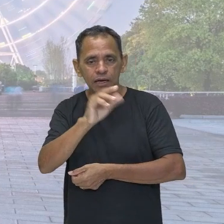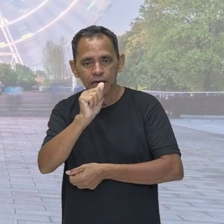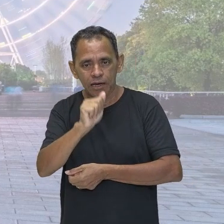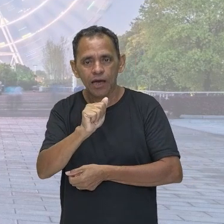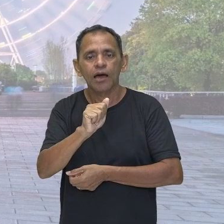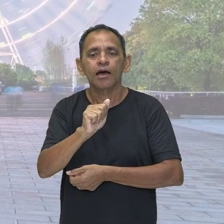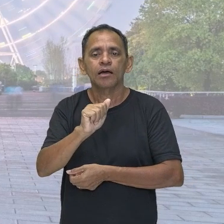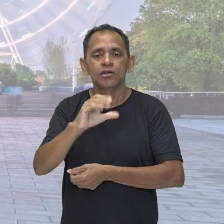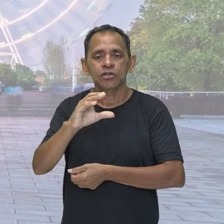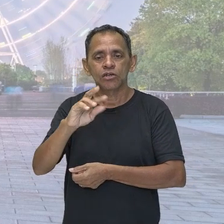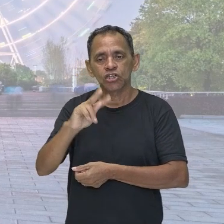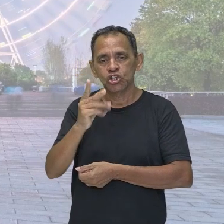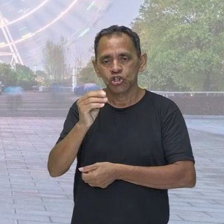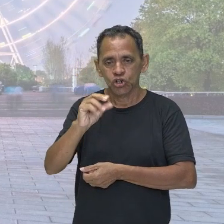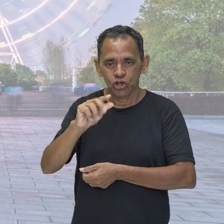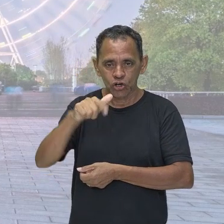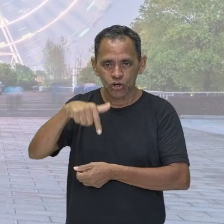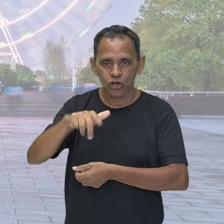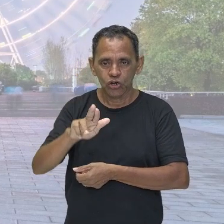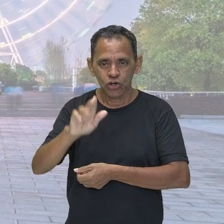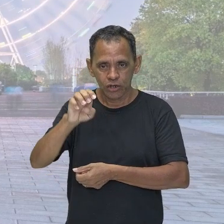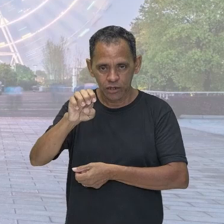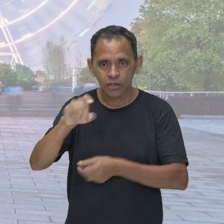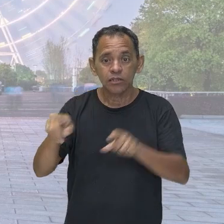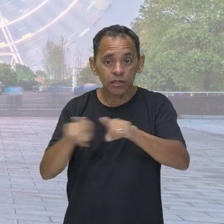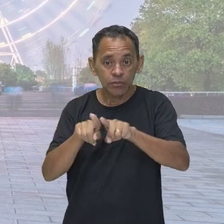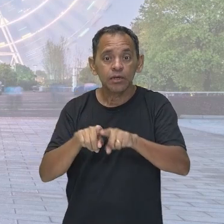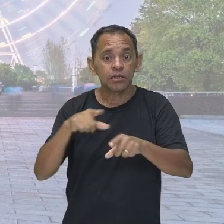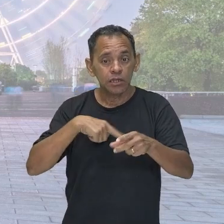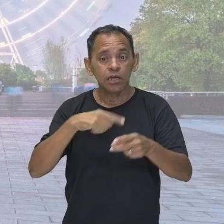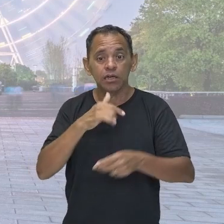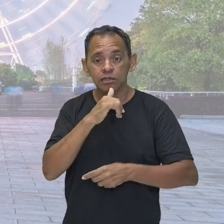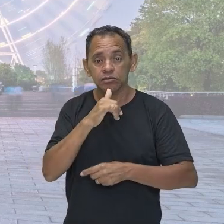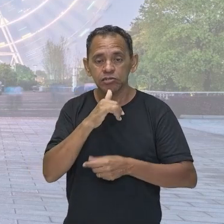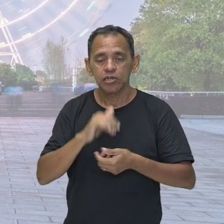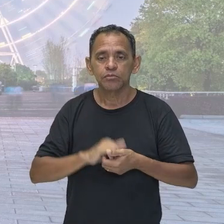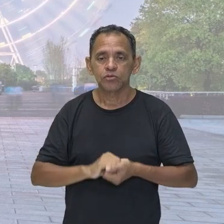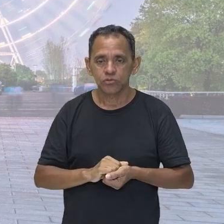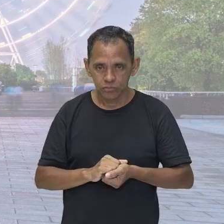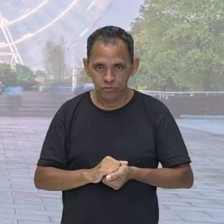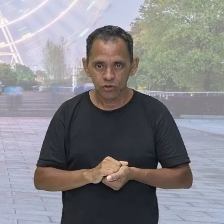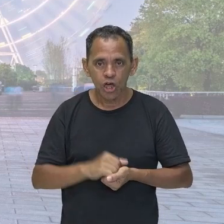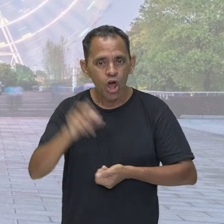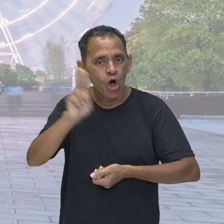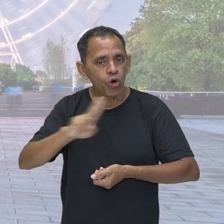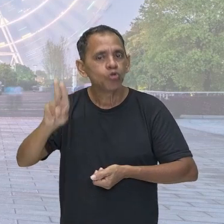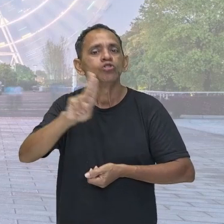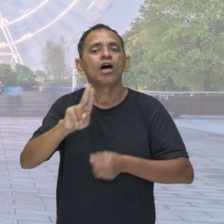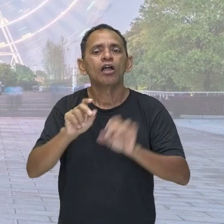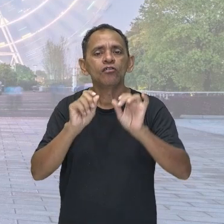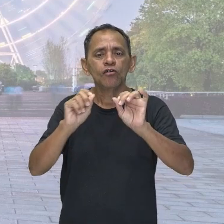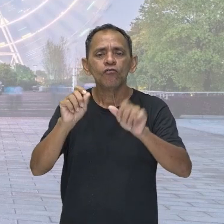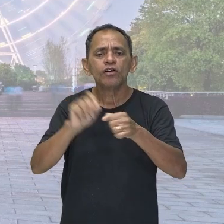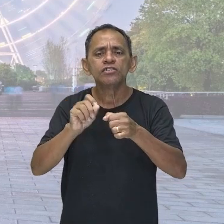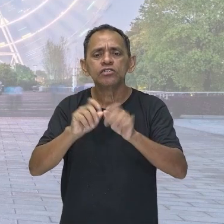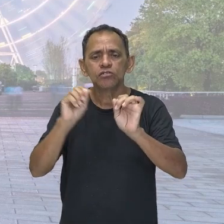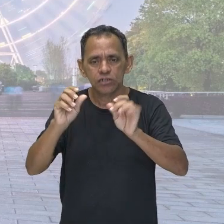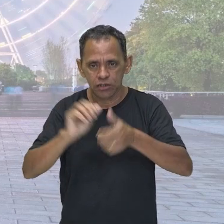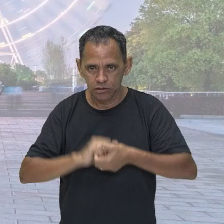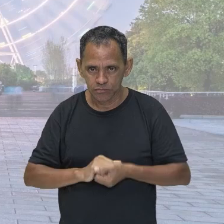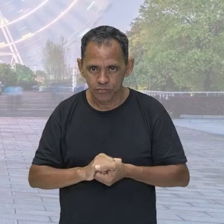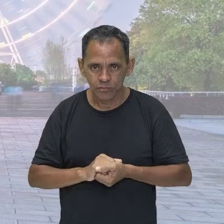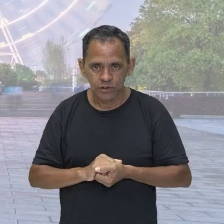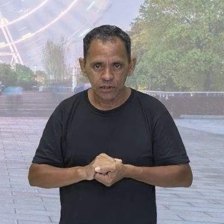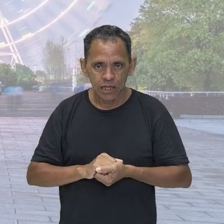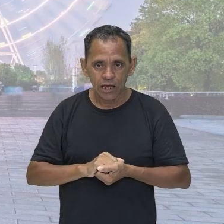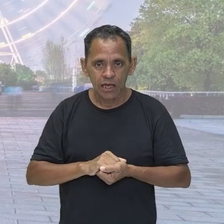são utilizados para converter a energia de um tipo em outra, tá pessoal? Ou fazer com que essa